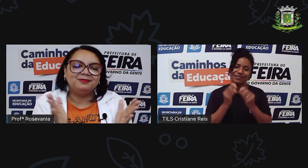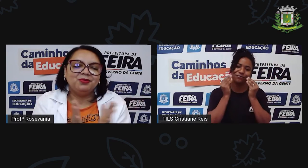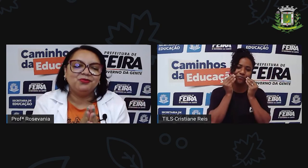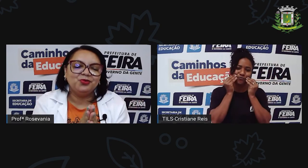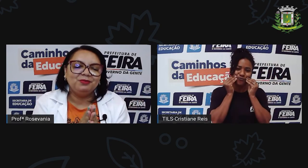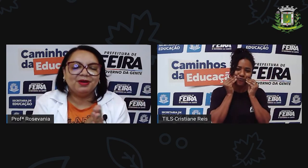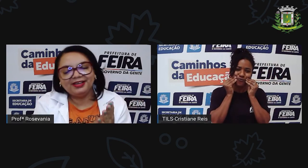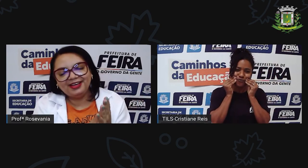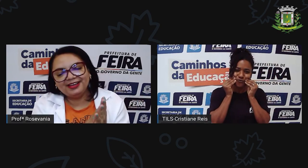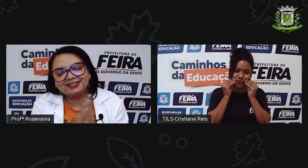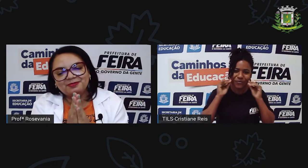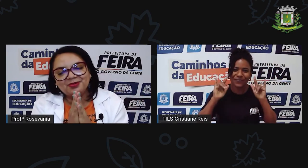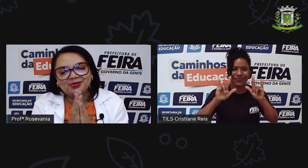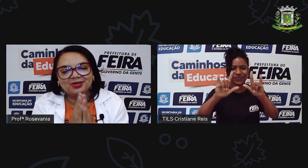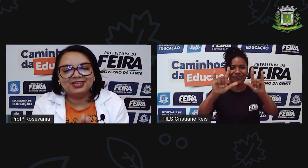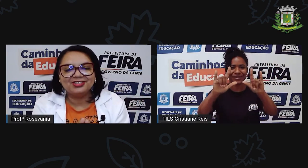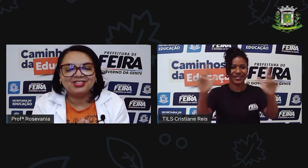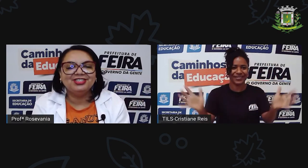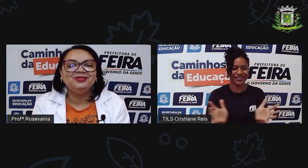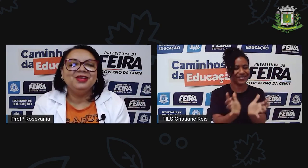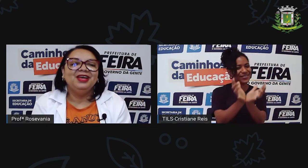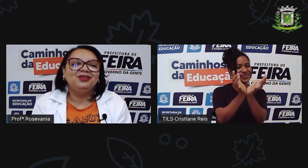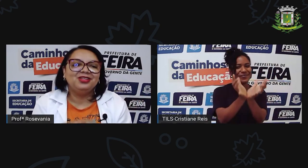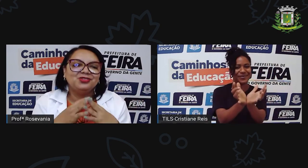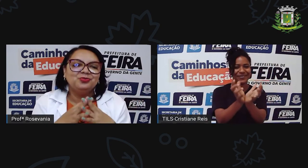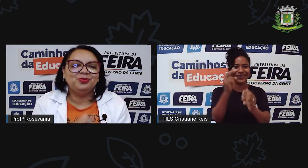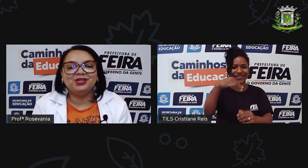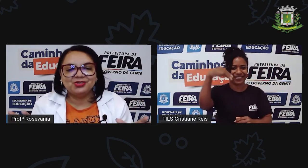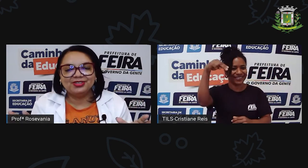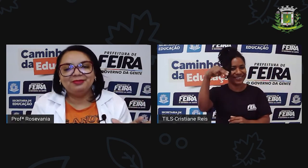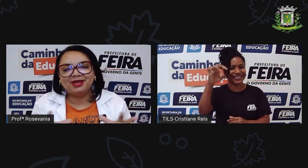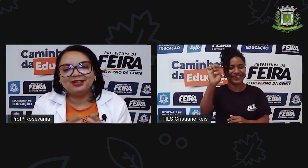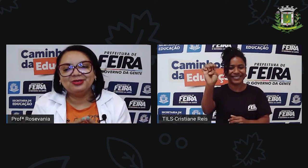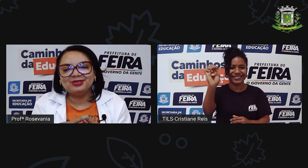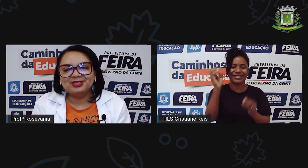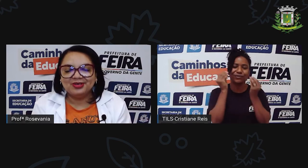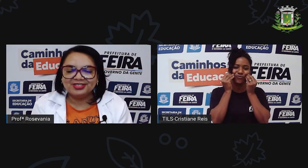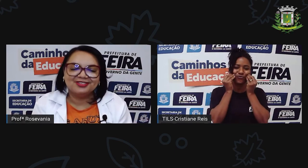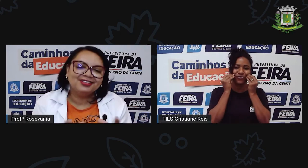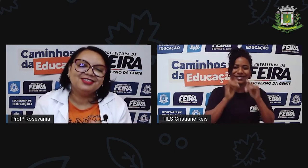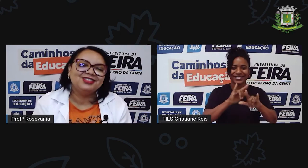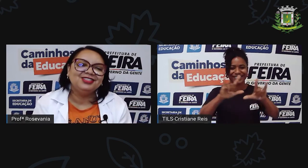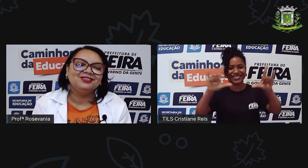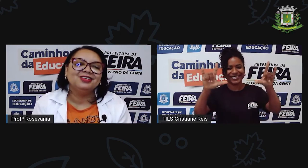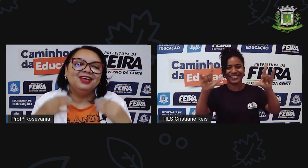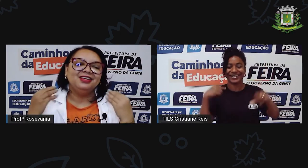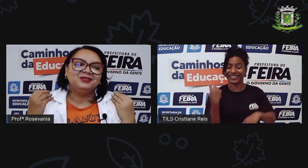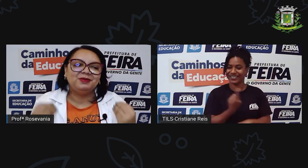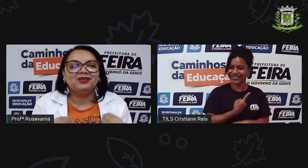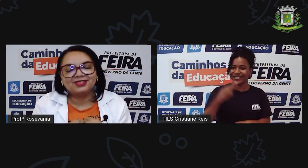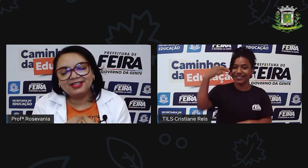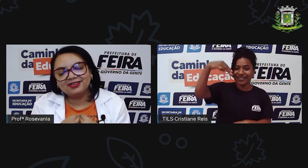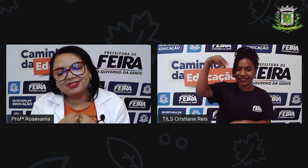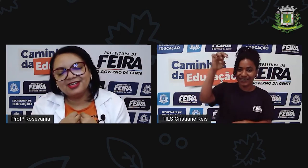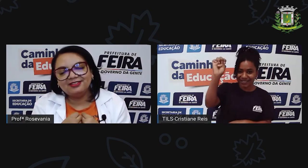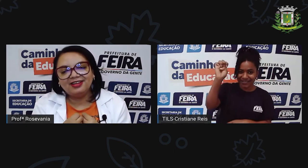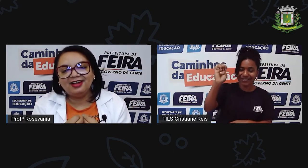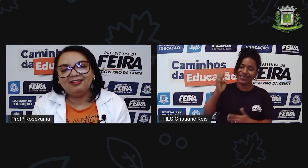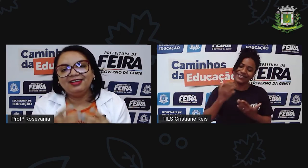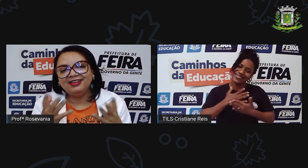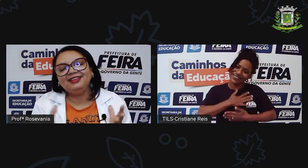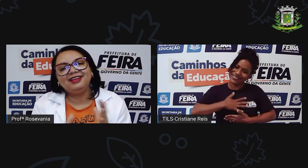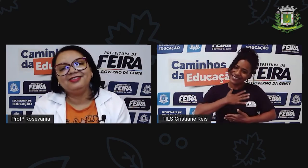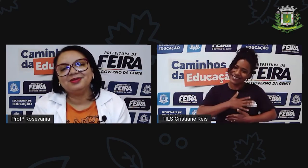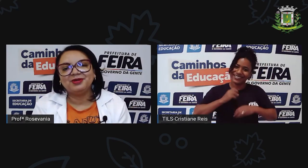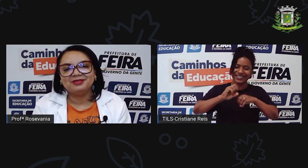esse povo ímpar que é esse povo nordestino, eu deixo um beijo, né, para todos nós nordestinos, espero que você tenha gostado da